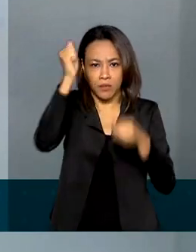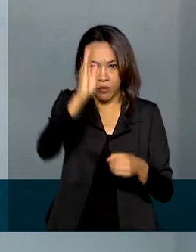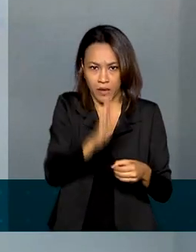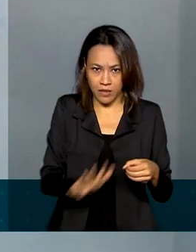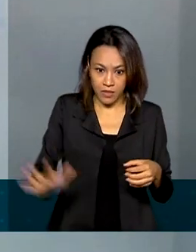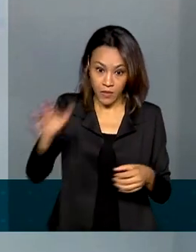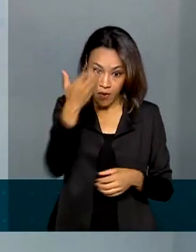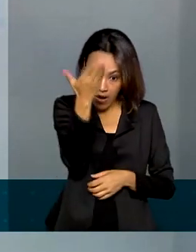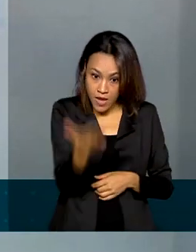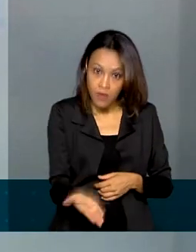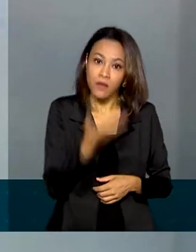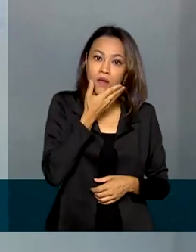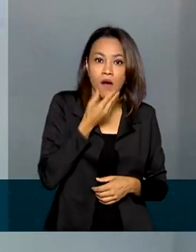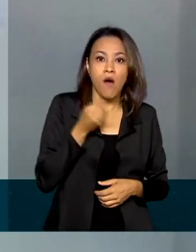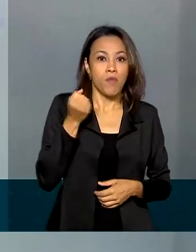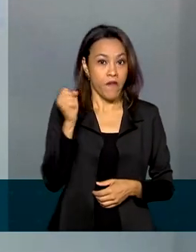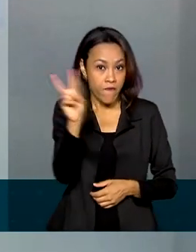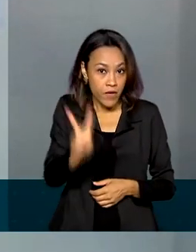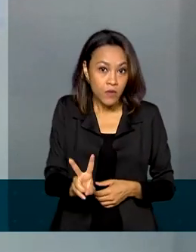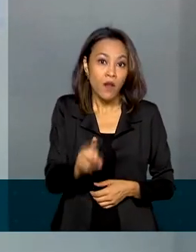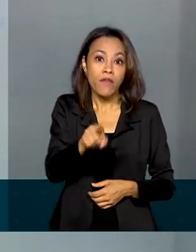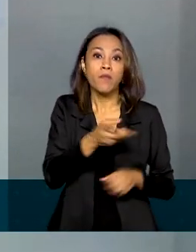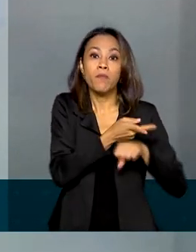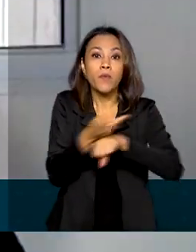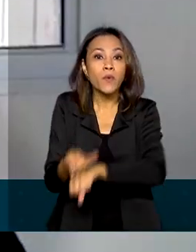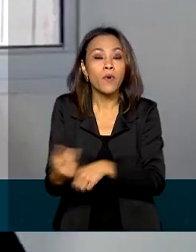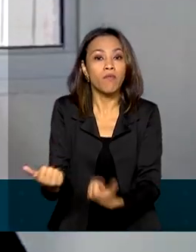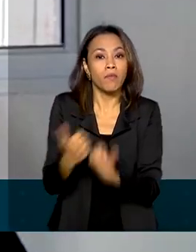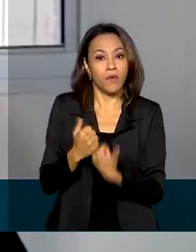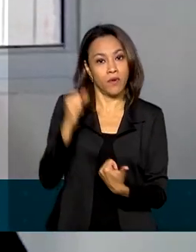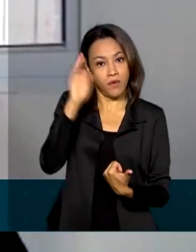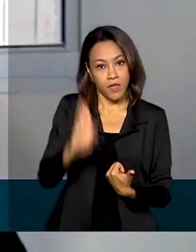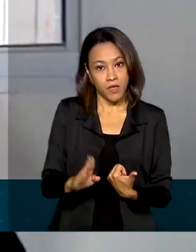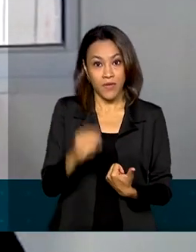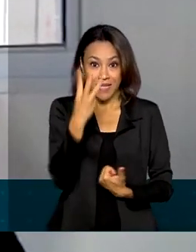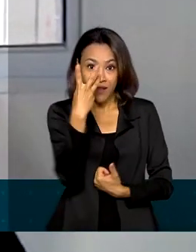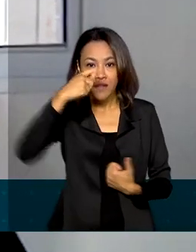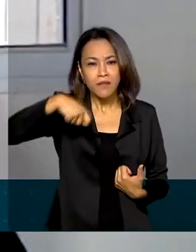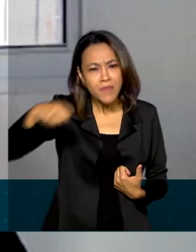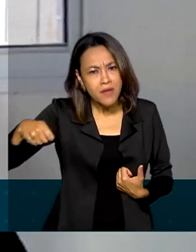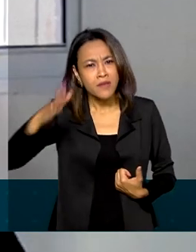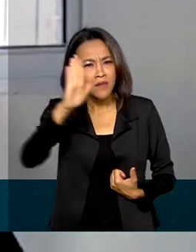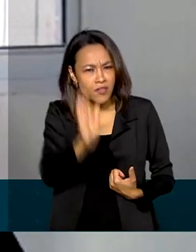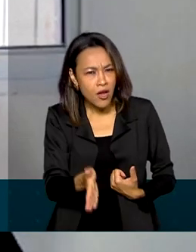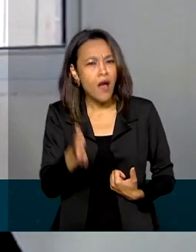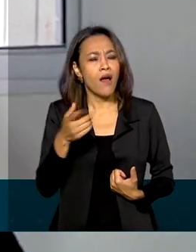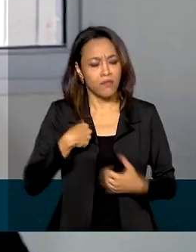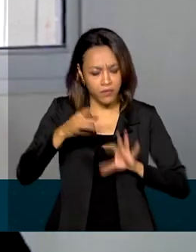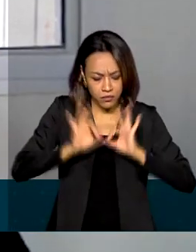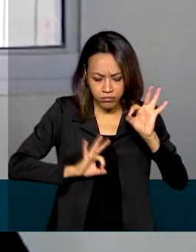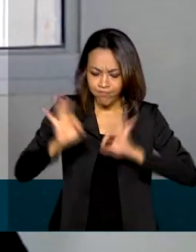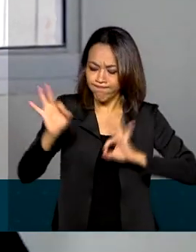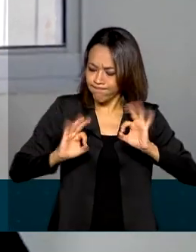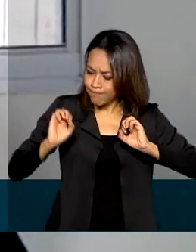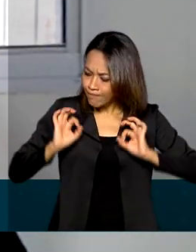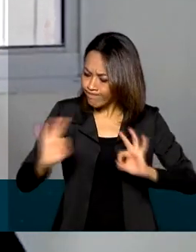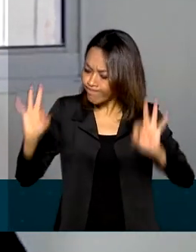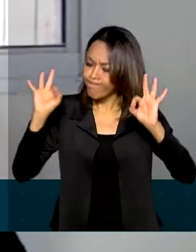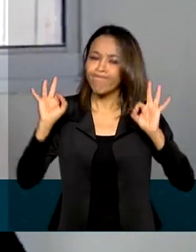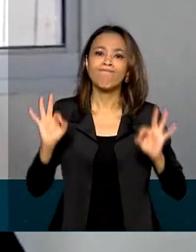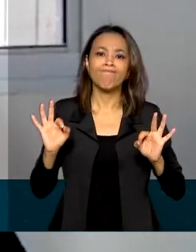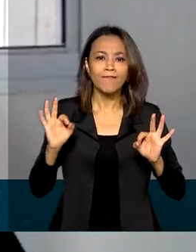Esse venezuelano veio buscar abrigo no Brasil e em três meses já estava com a situação regularizada,